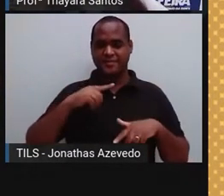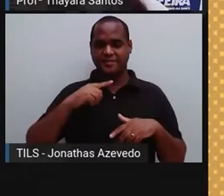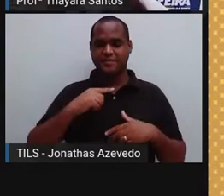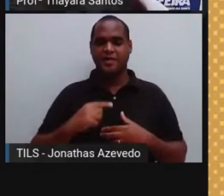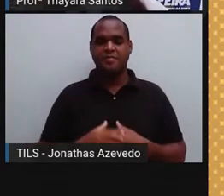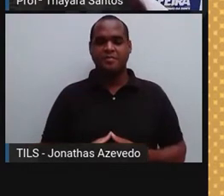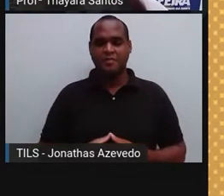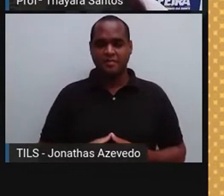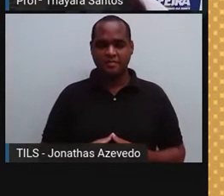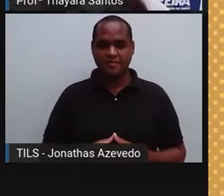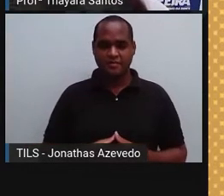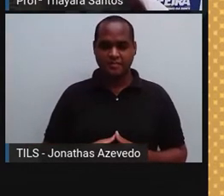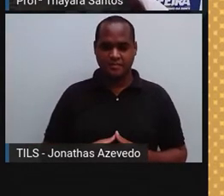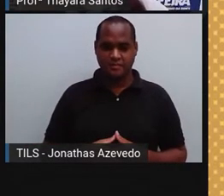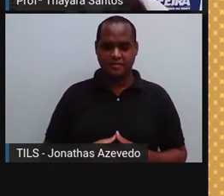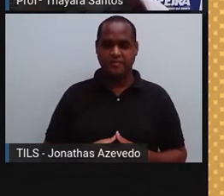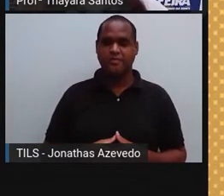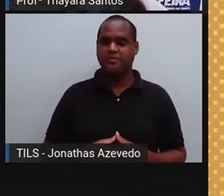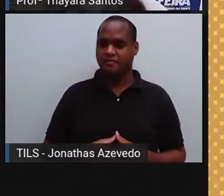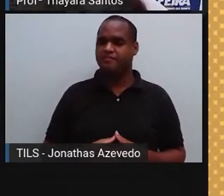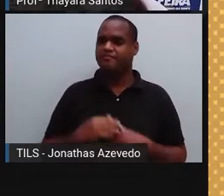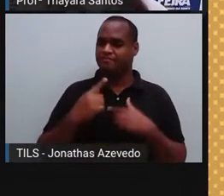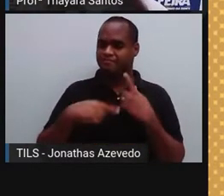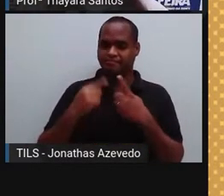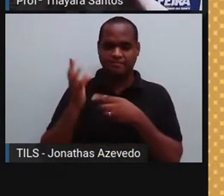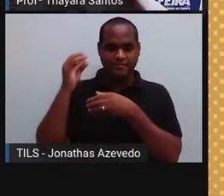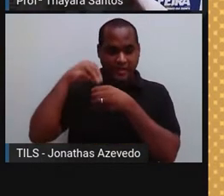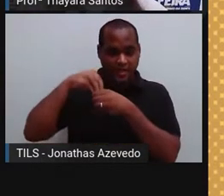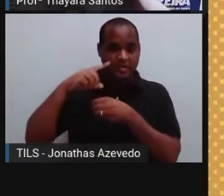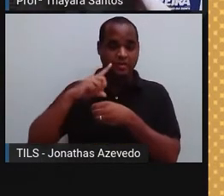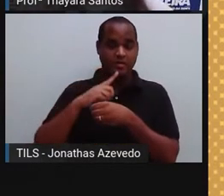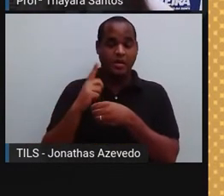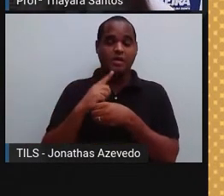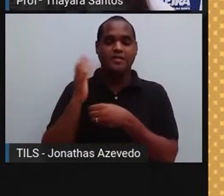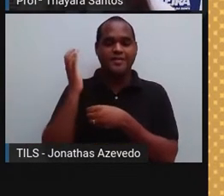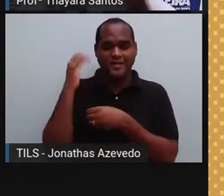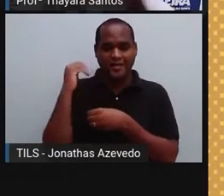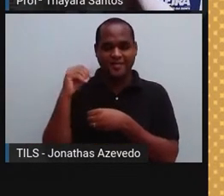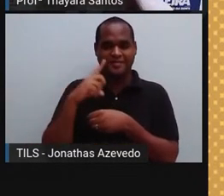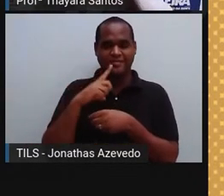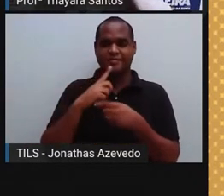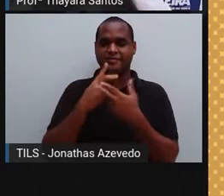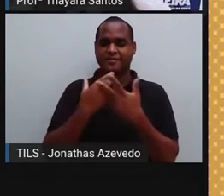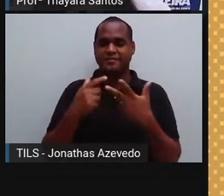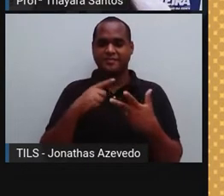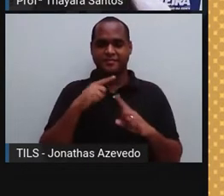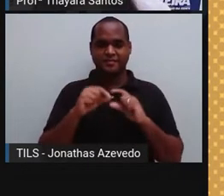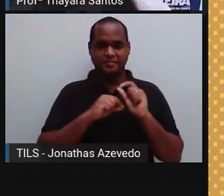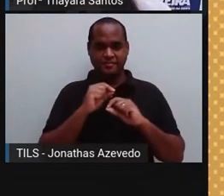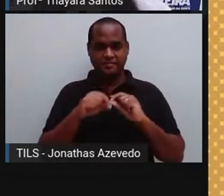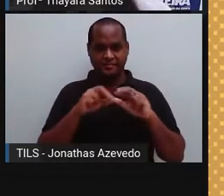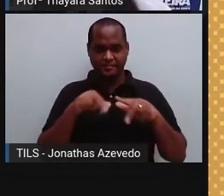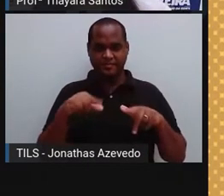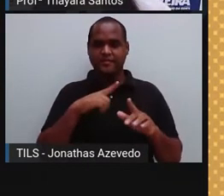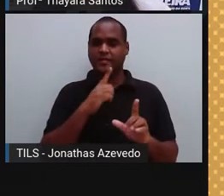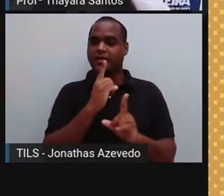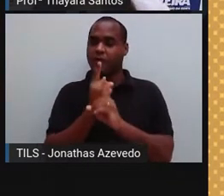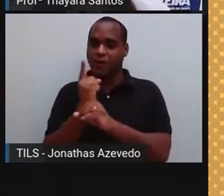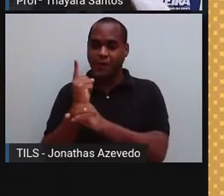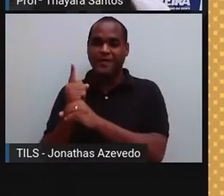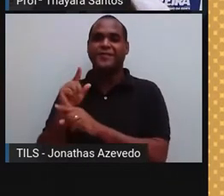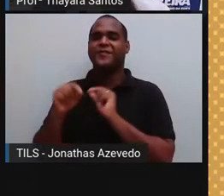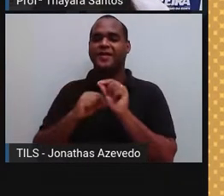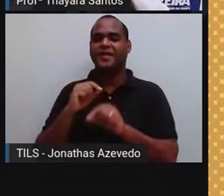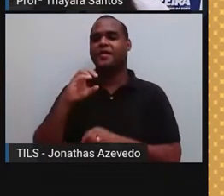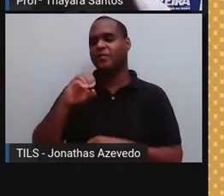vibração, né? Esse som para a parte mais interna da nossa orelha. E lá na orelha interna, a gente encontra a cóclea,